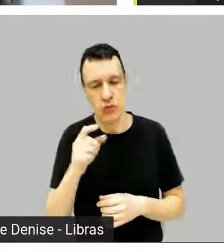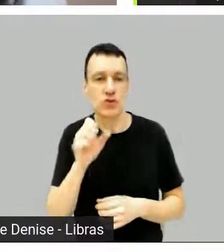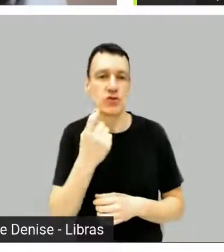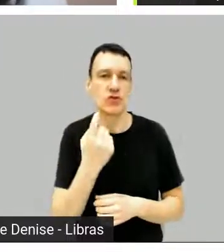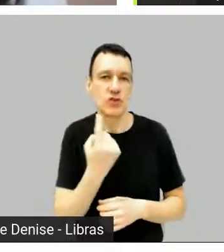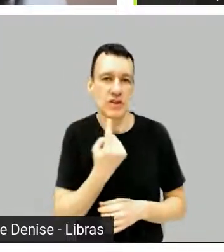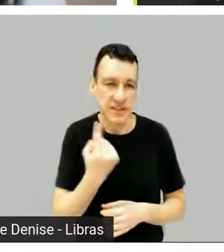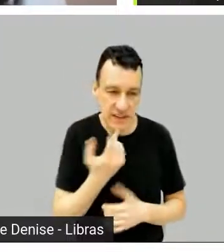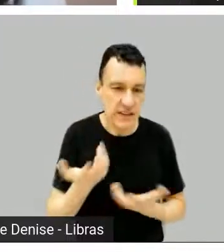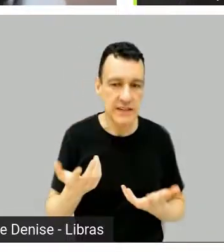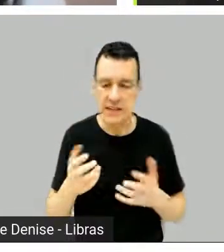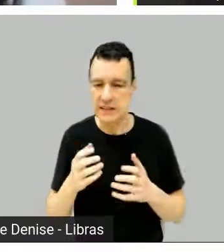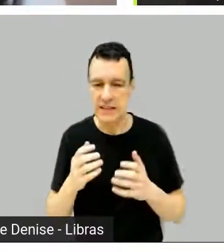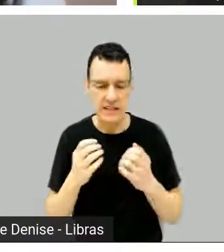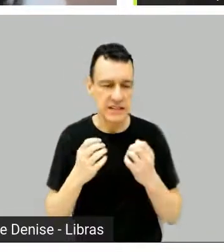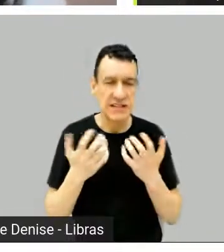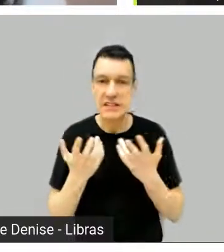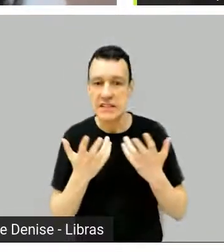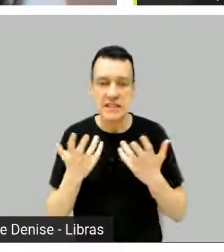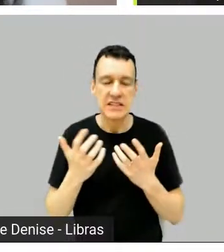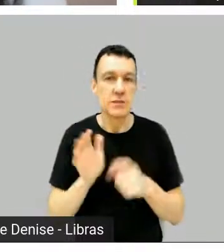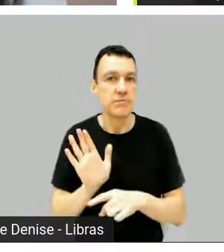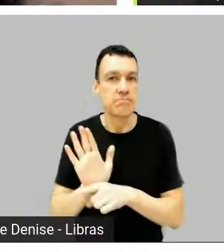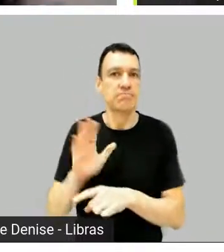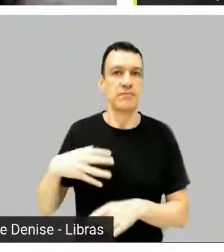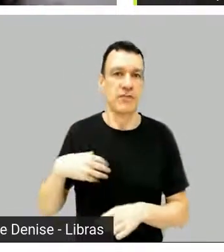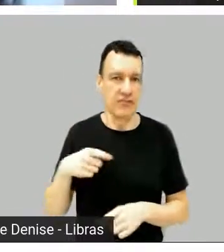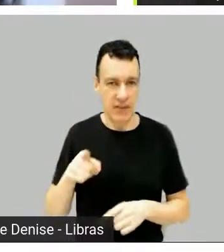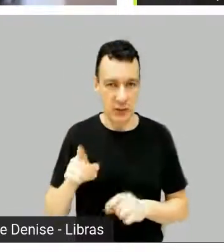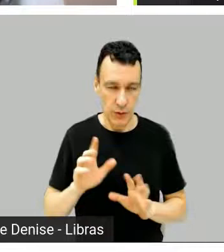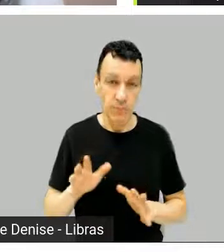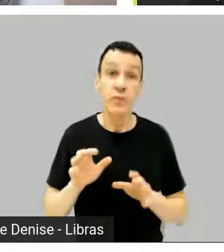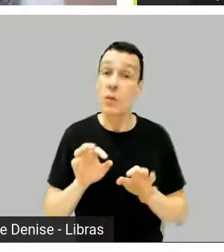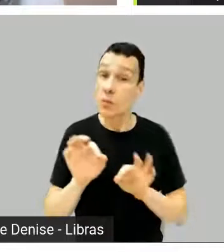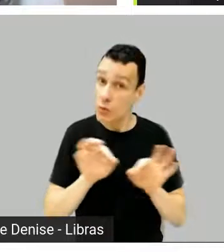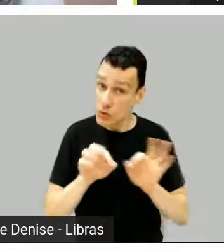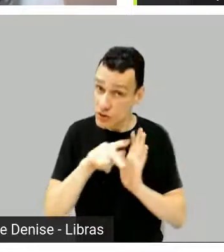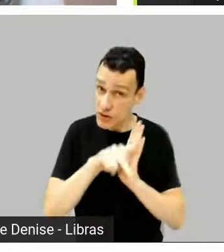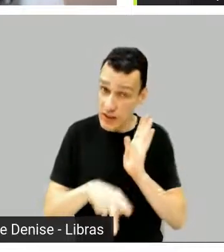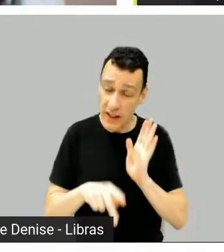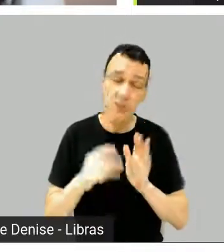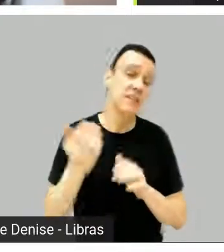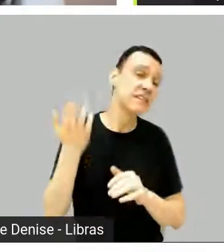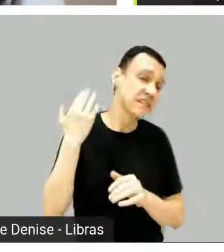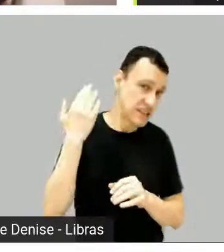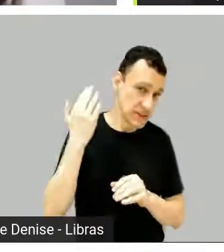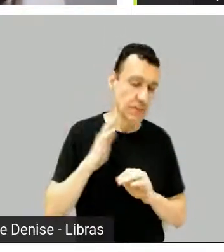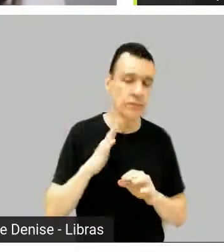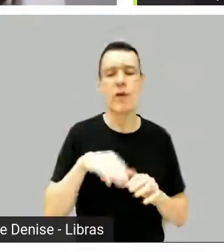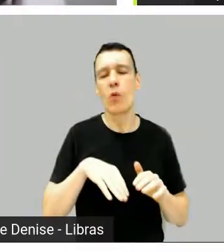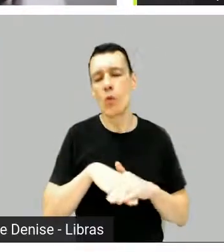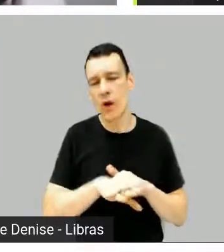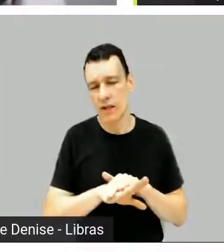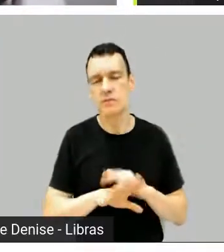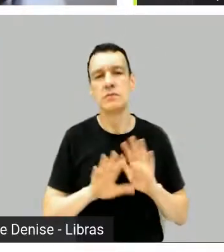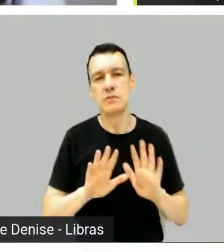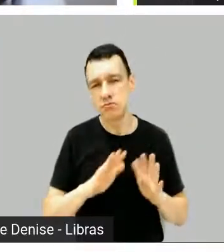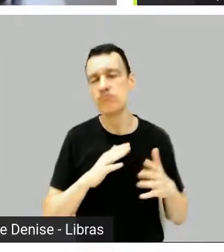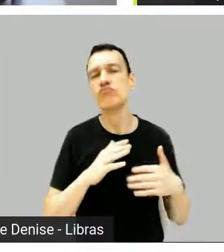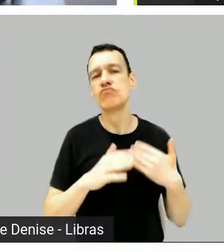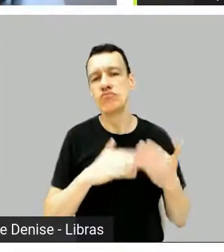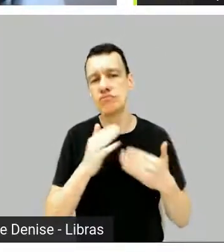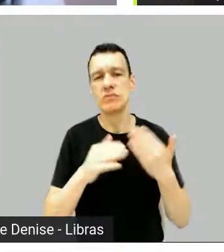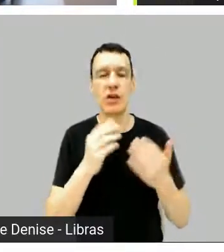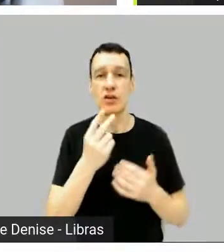pra defender esse filho. Esse projeto foi criado lá atrás e só em 2013 a Mixer